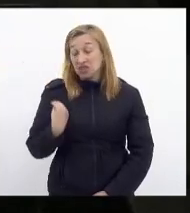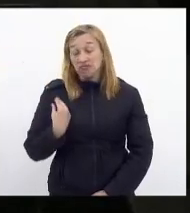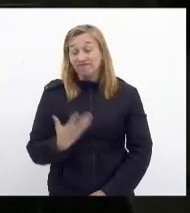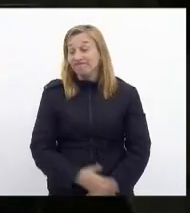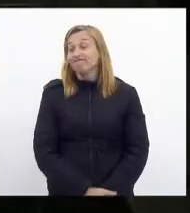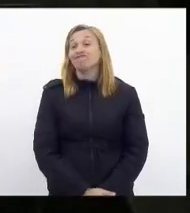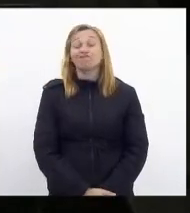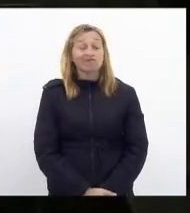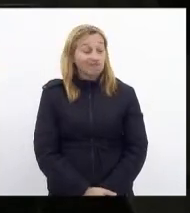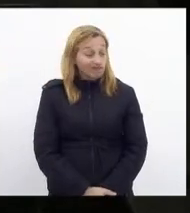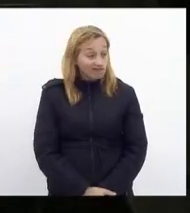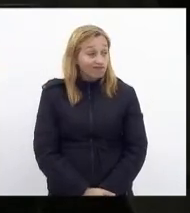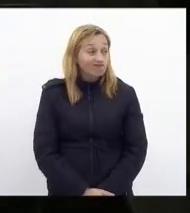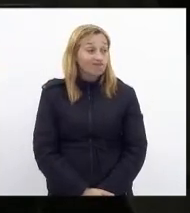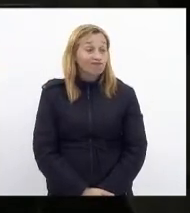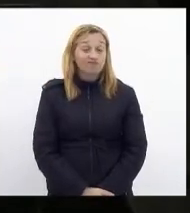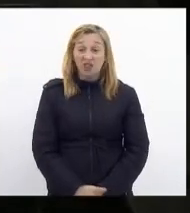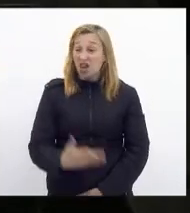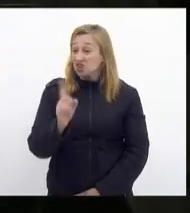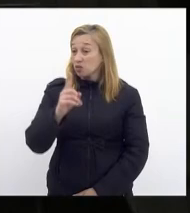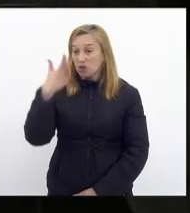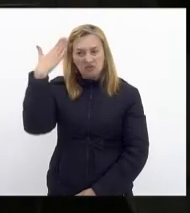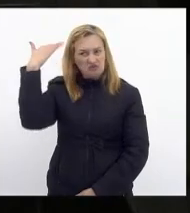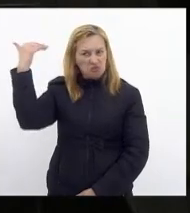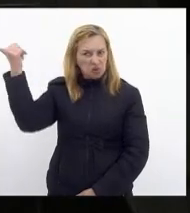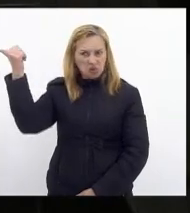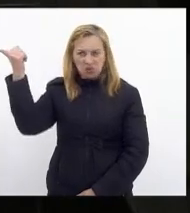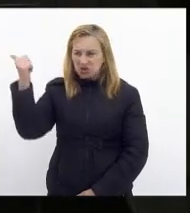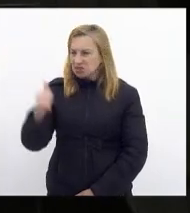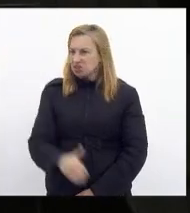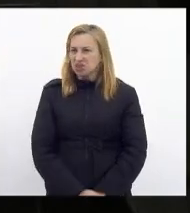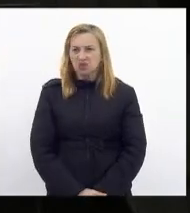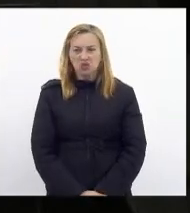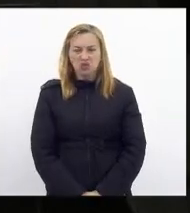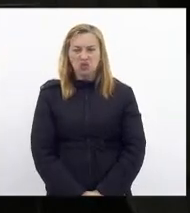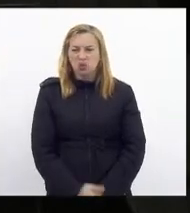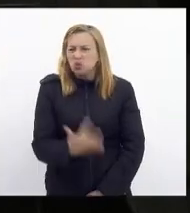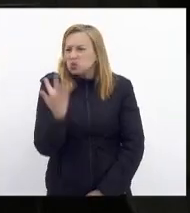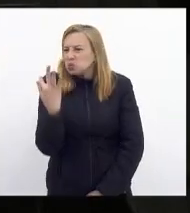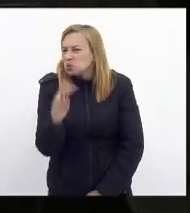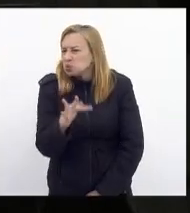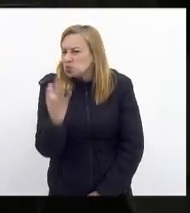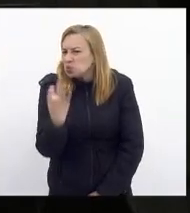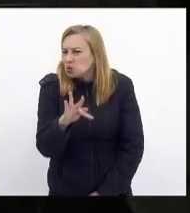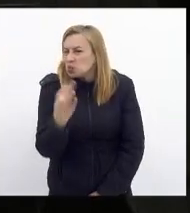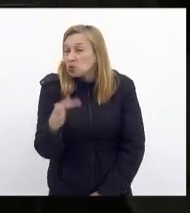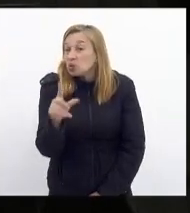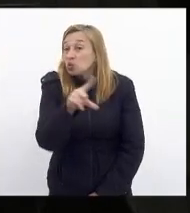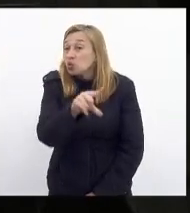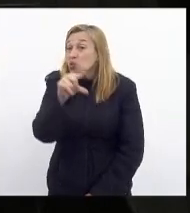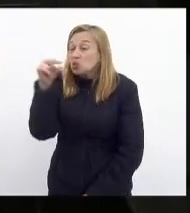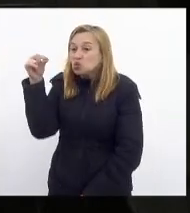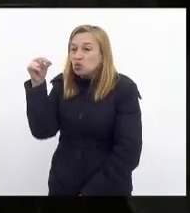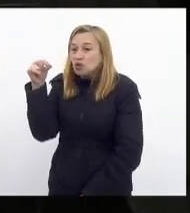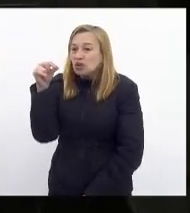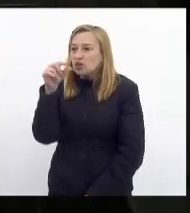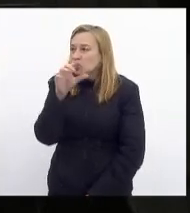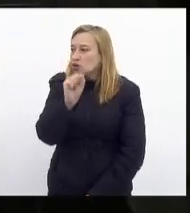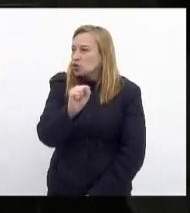porque nem é a famosa triste e dolorosa escolha de Sofia